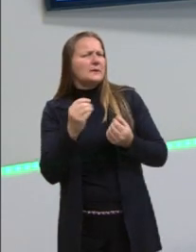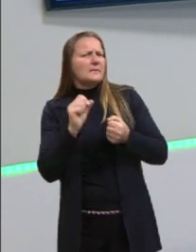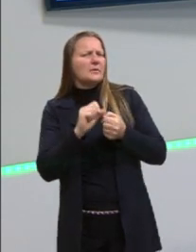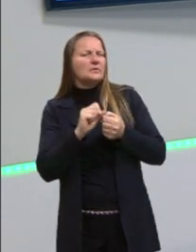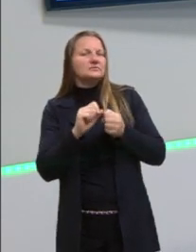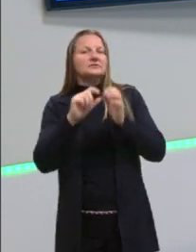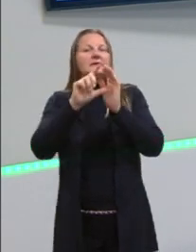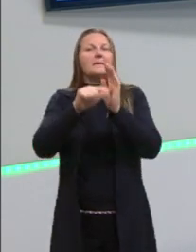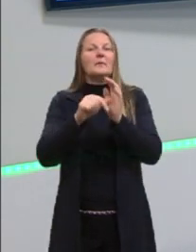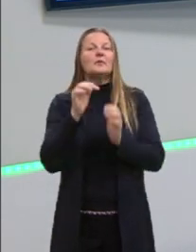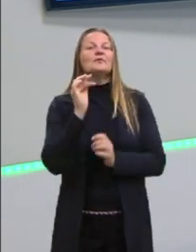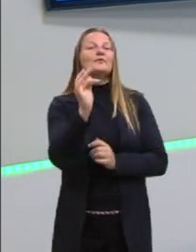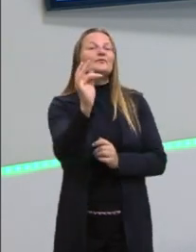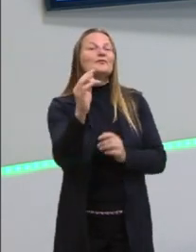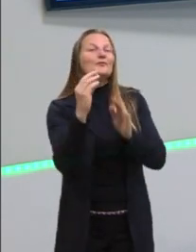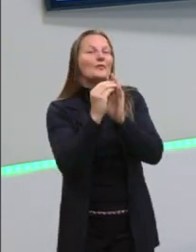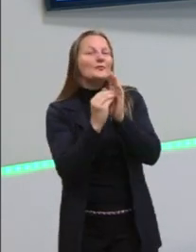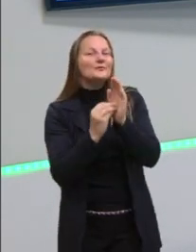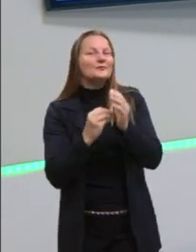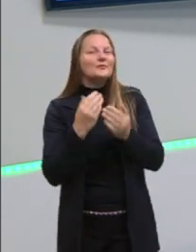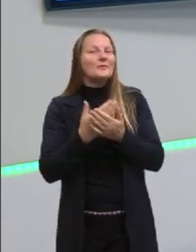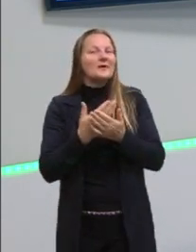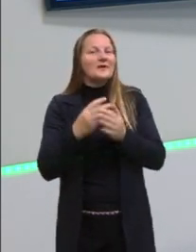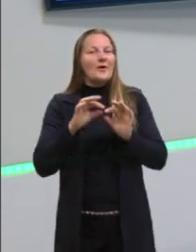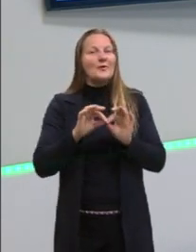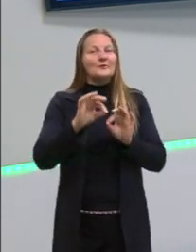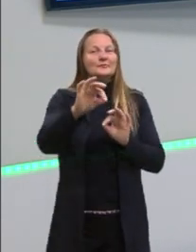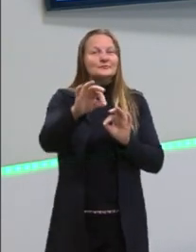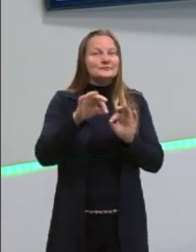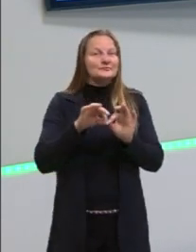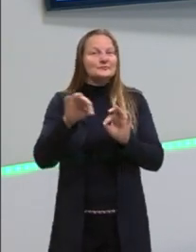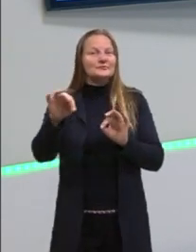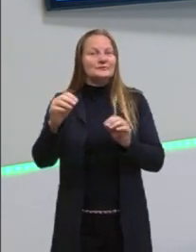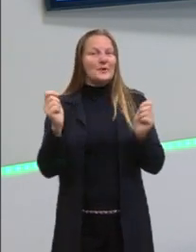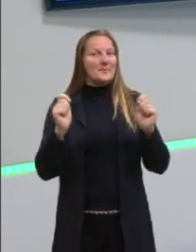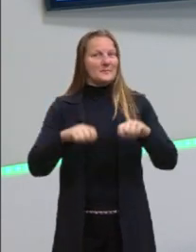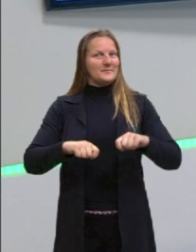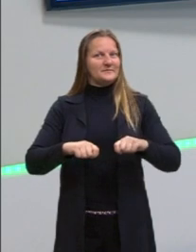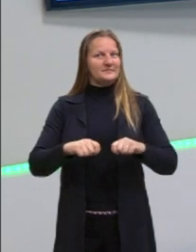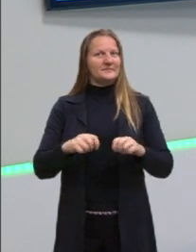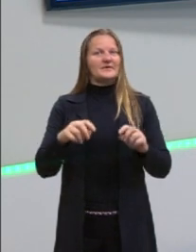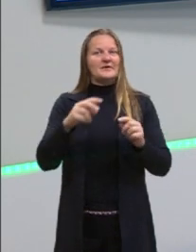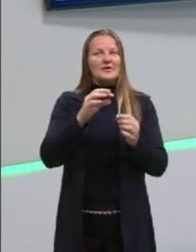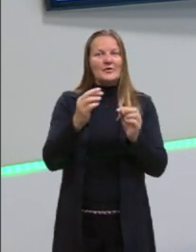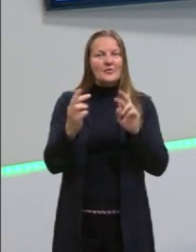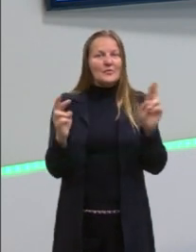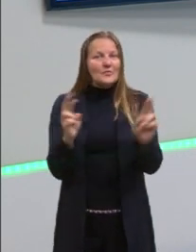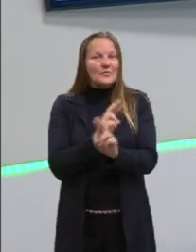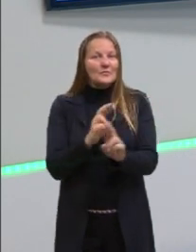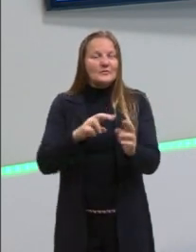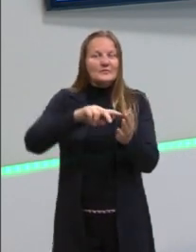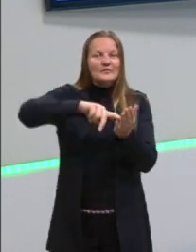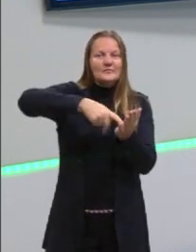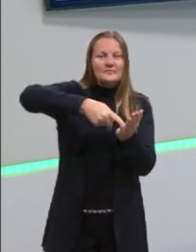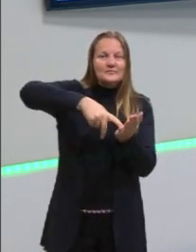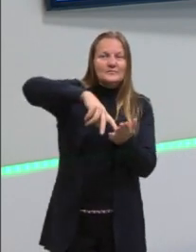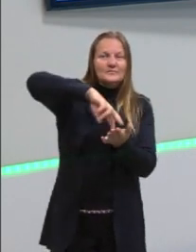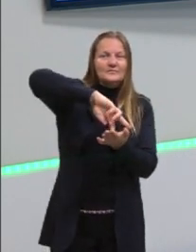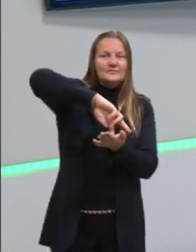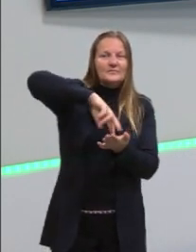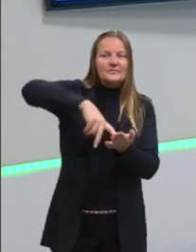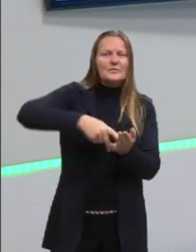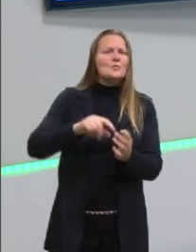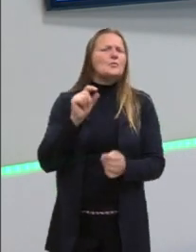depois disso, né? Porque a gente ainda tem mais algumas distâncias possíveis envolvendo circunferência. Então já vão pensando o que